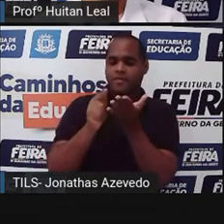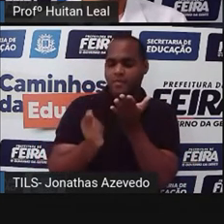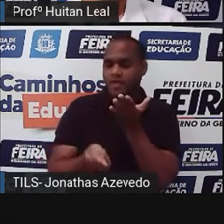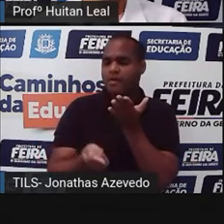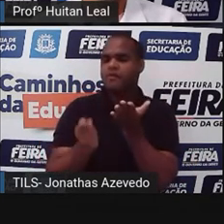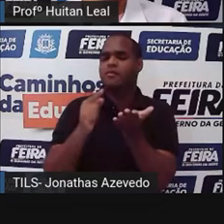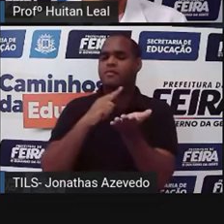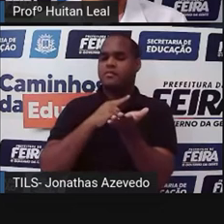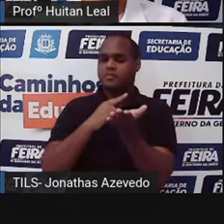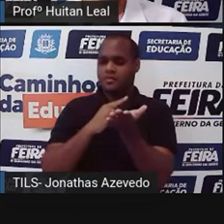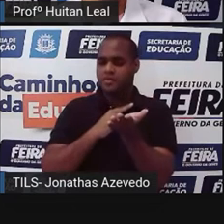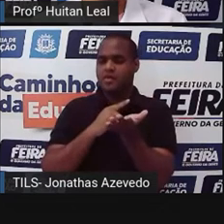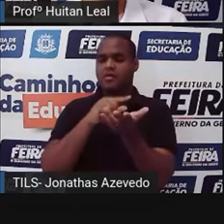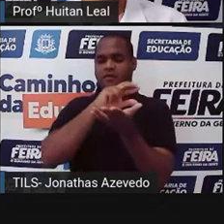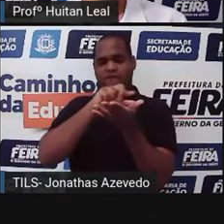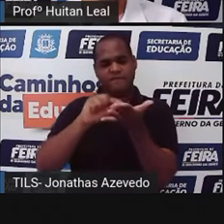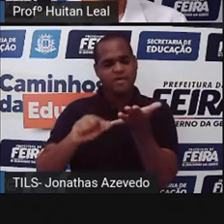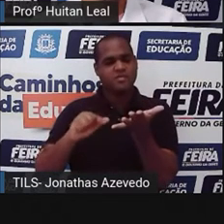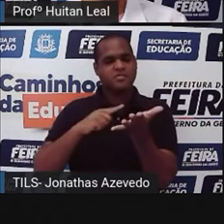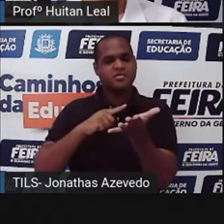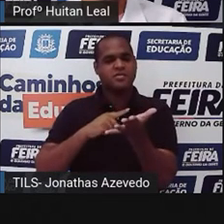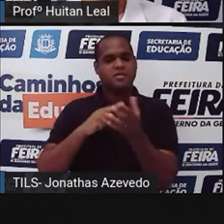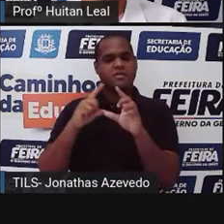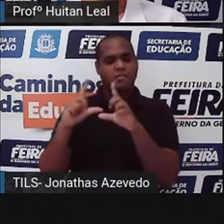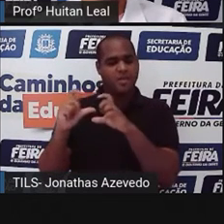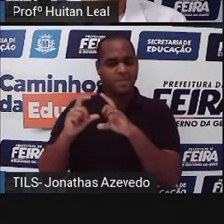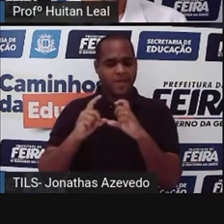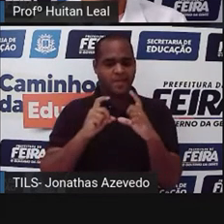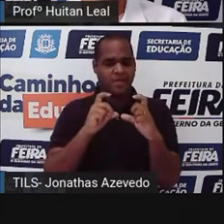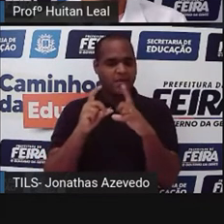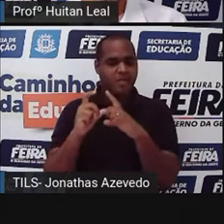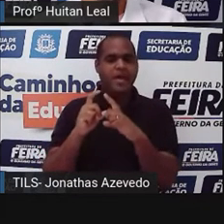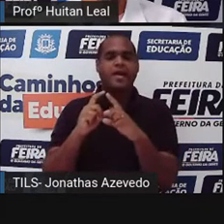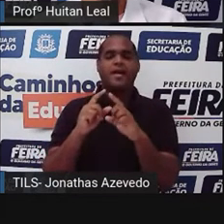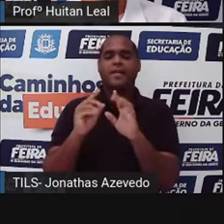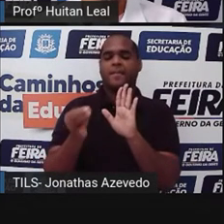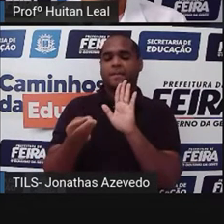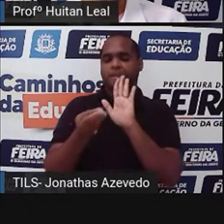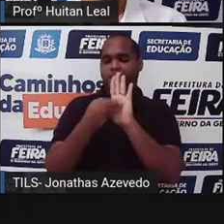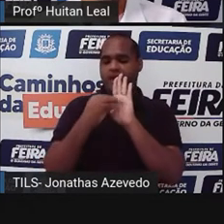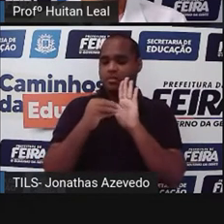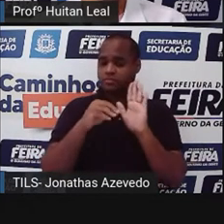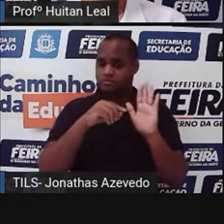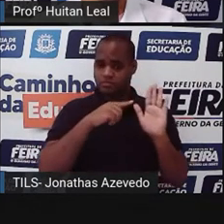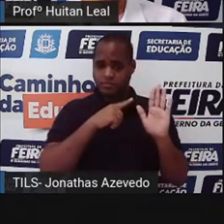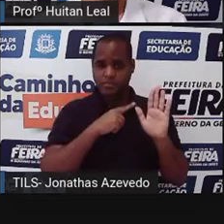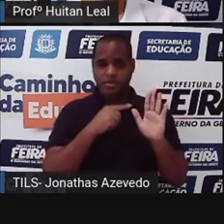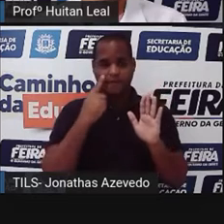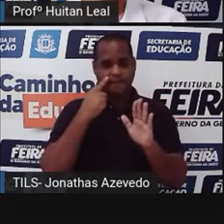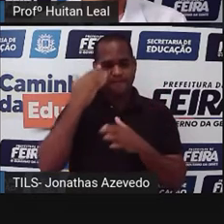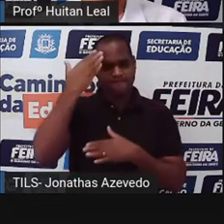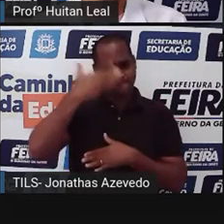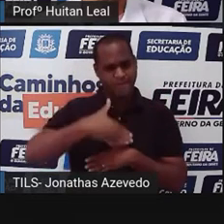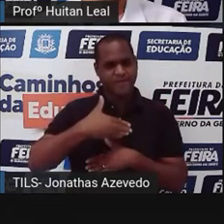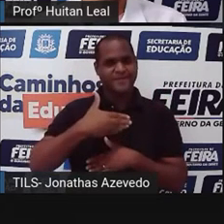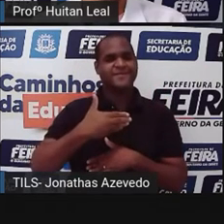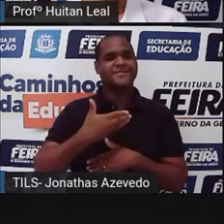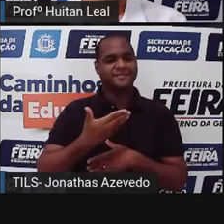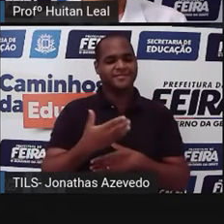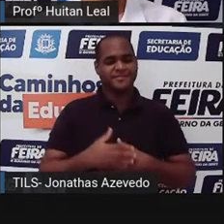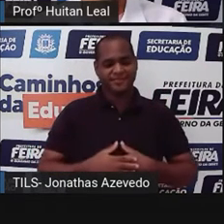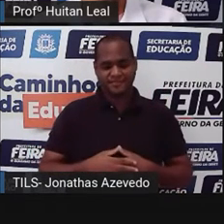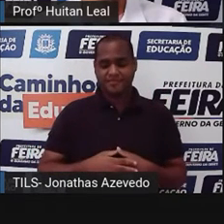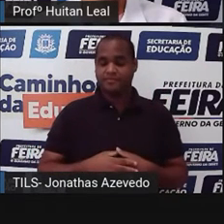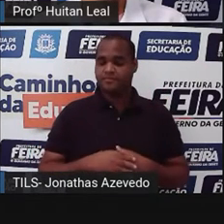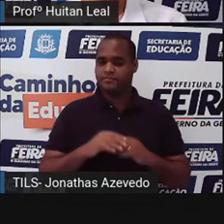impressos, nós temos fotografias para comprovar os fatos, para servir como forma de comprovação dos fatos.